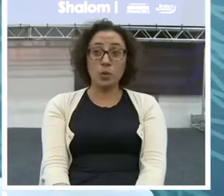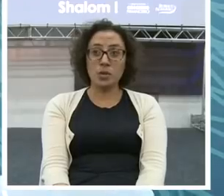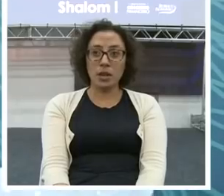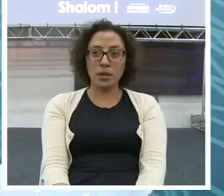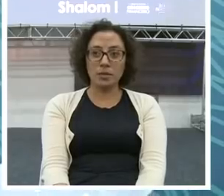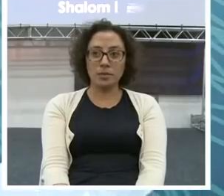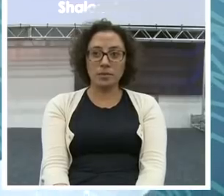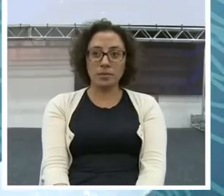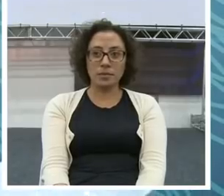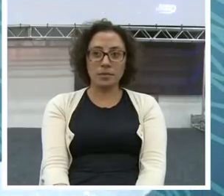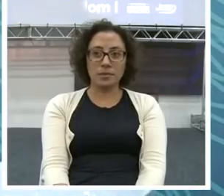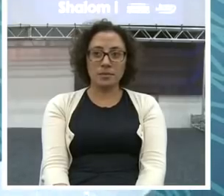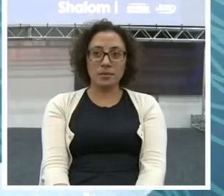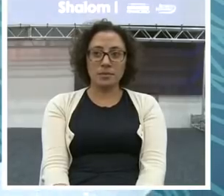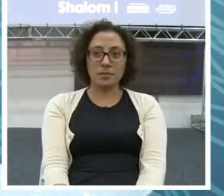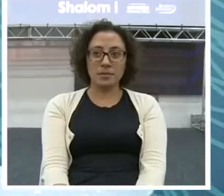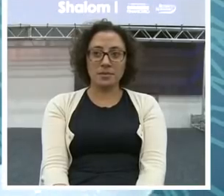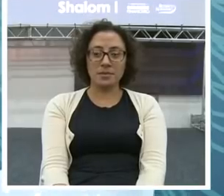Ardi.